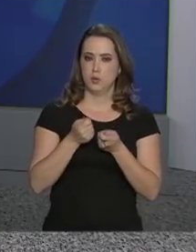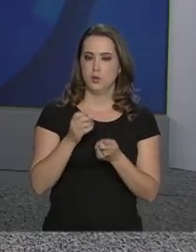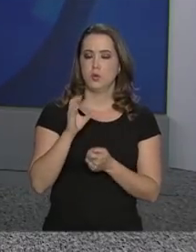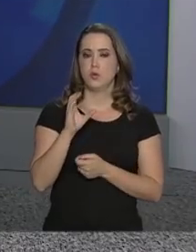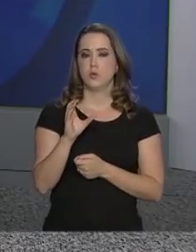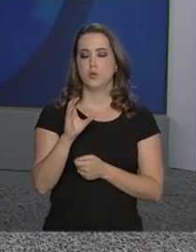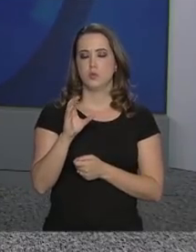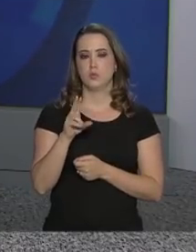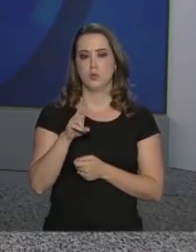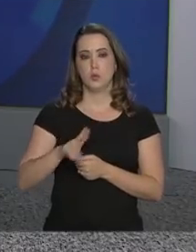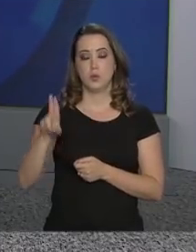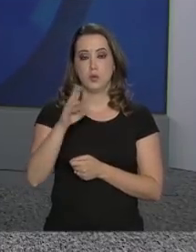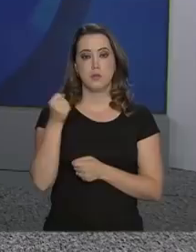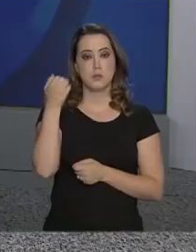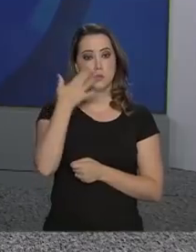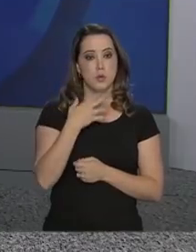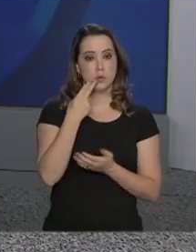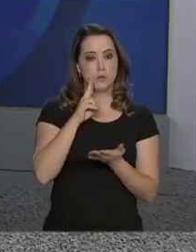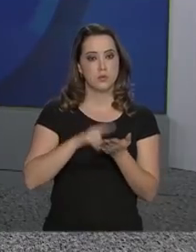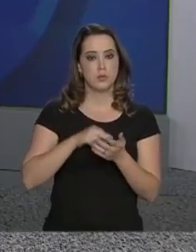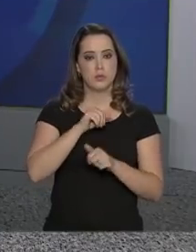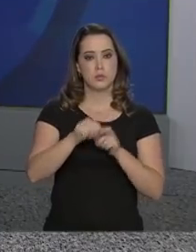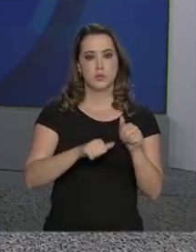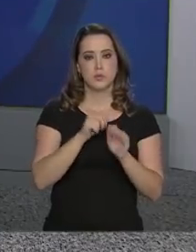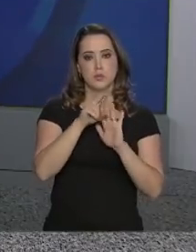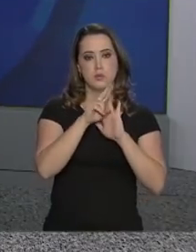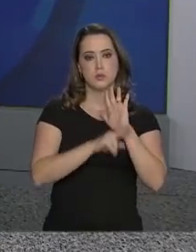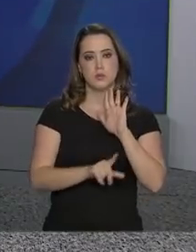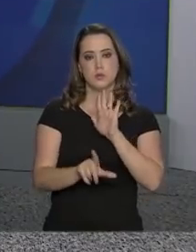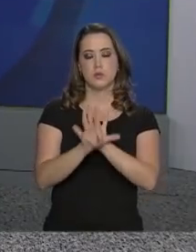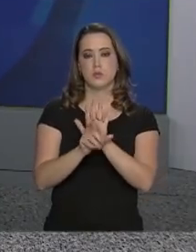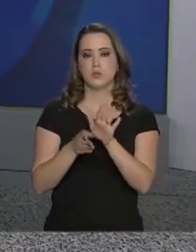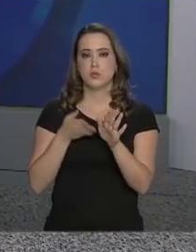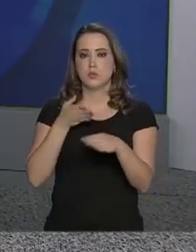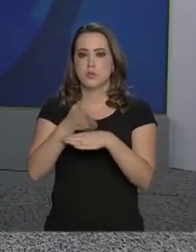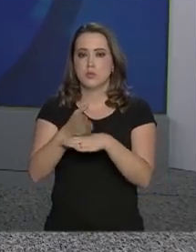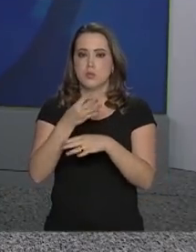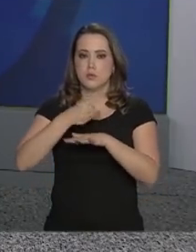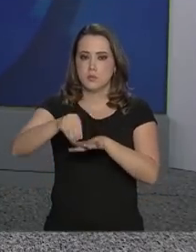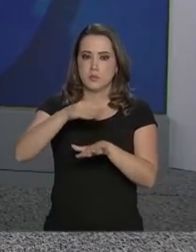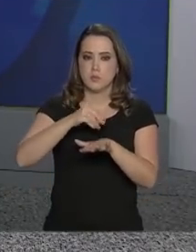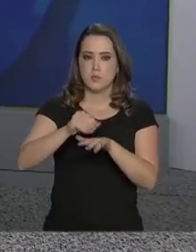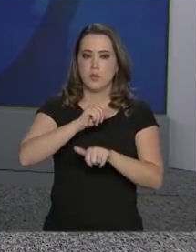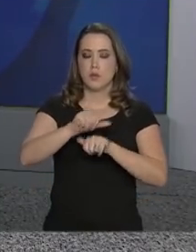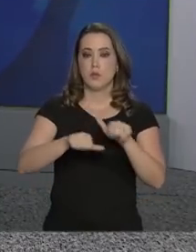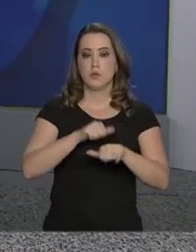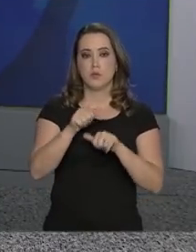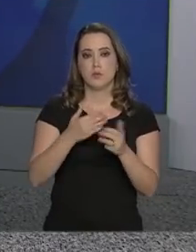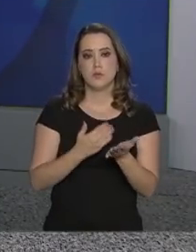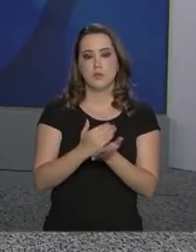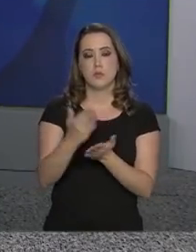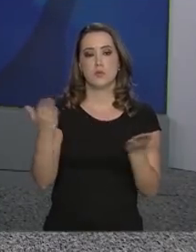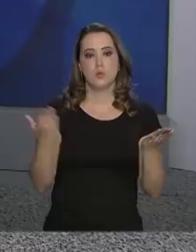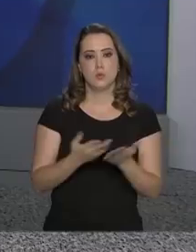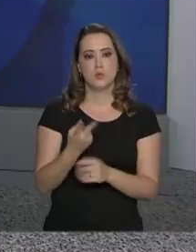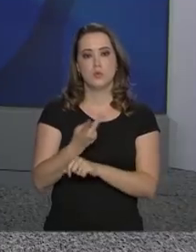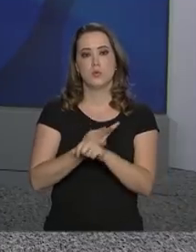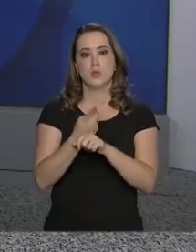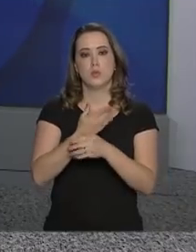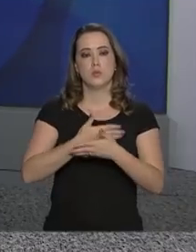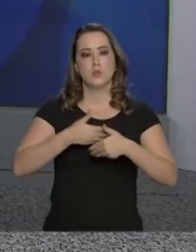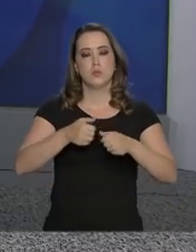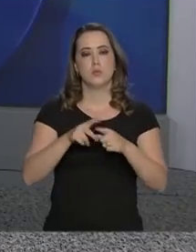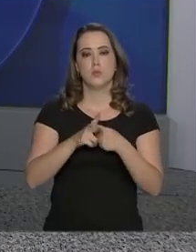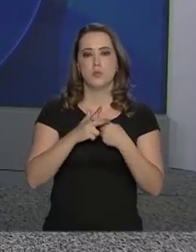Geral da União, explicou em nota que as alterações no regulamento da Lei de Acesso à Informação, que passaram a valer hoje,